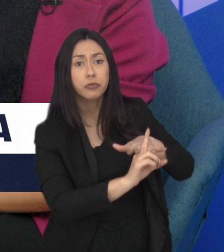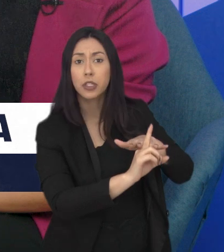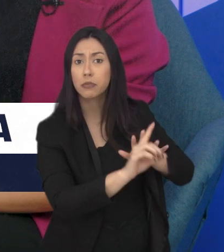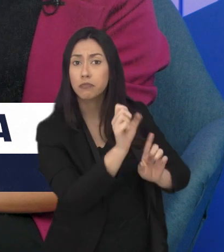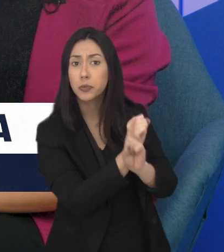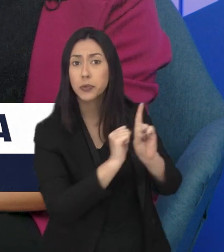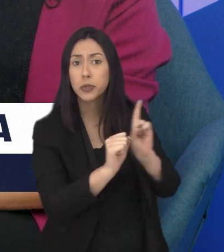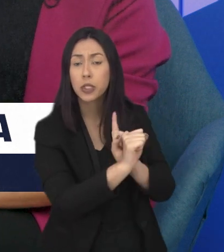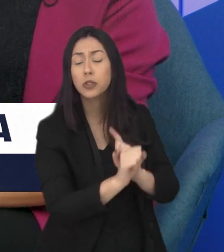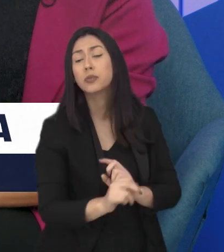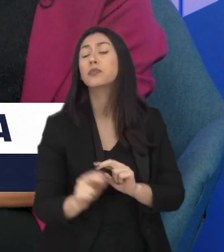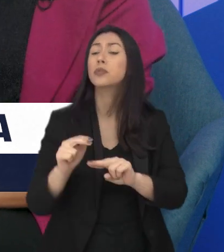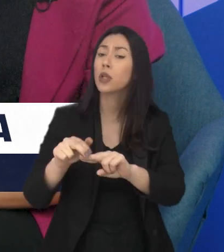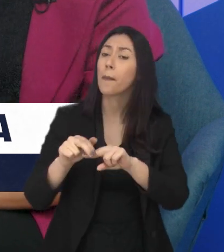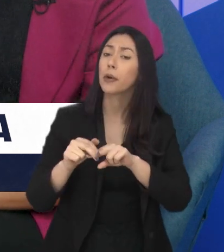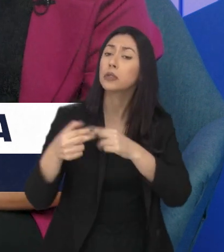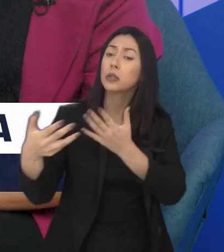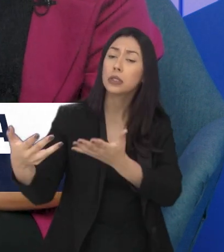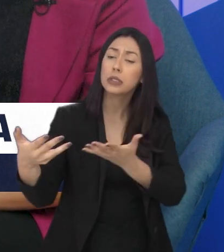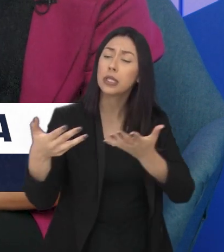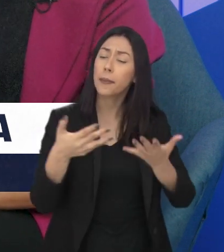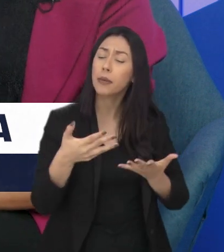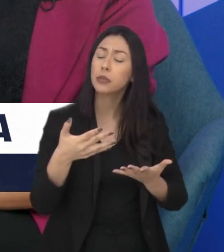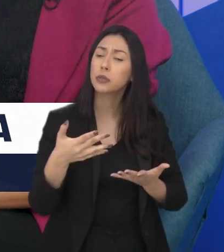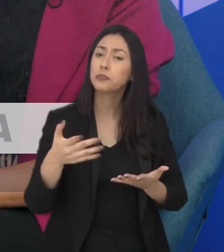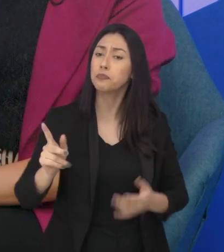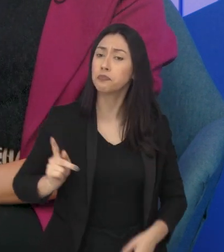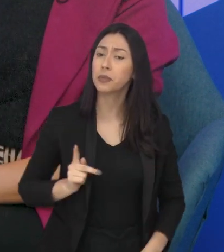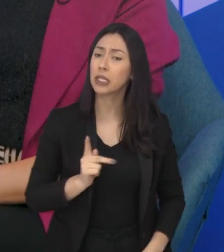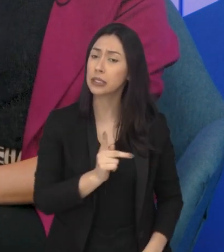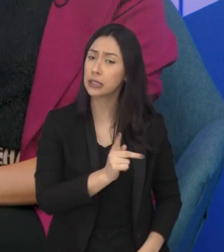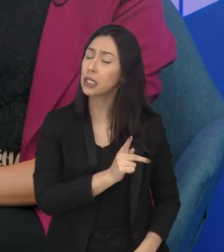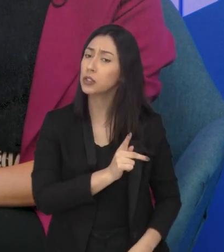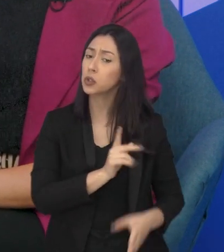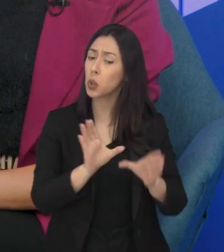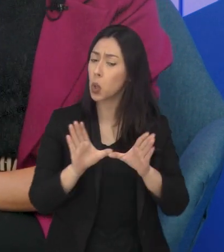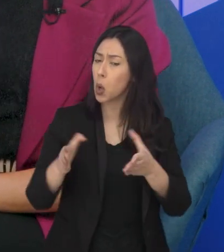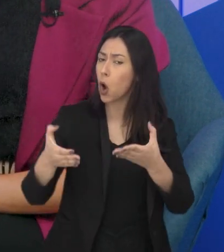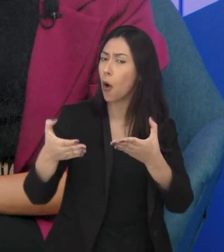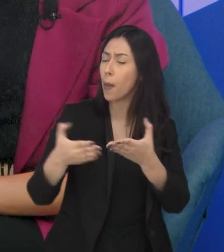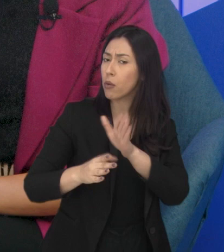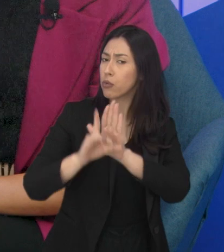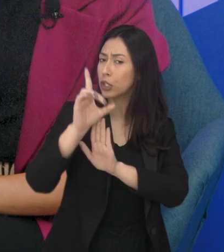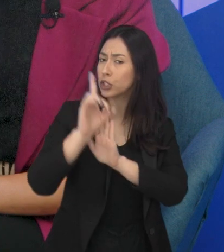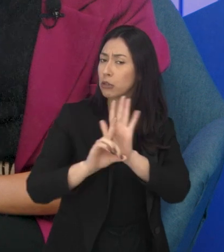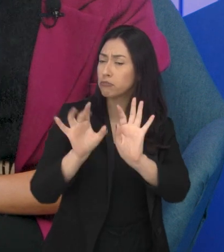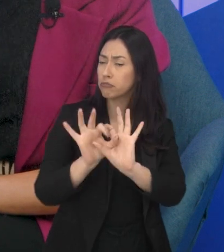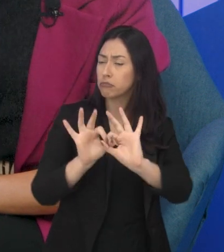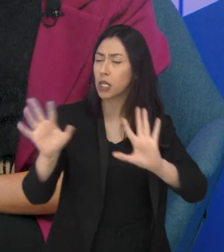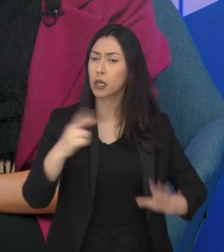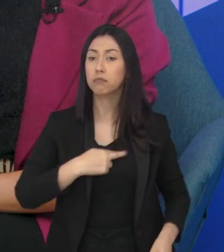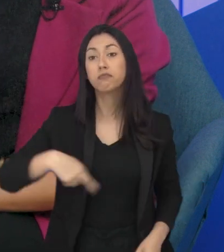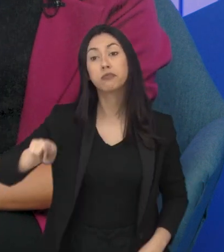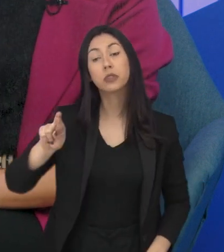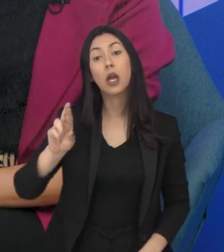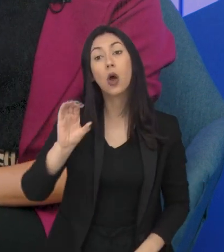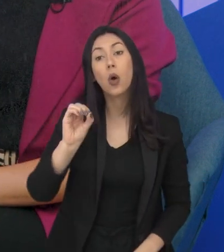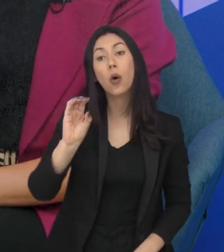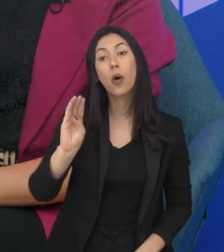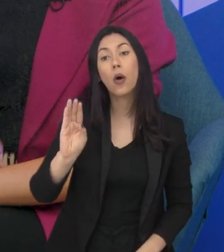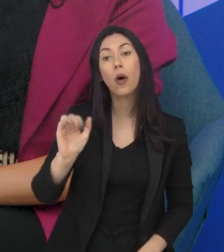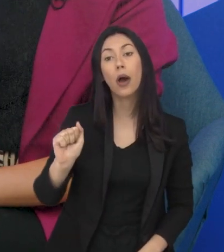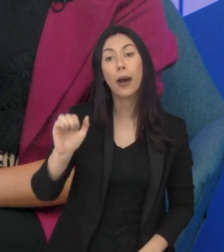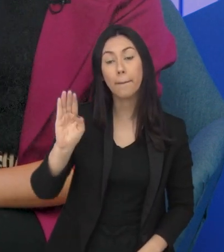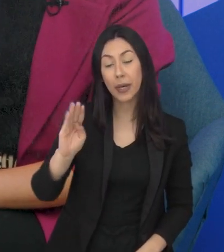isso, recebemos aqui no estúdio a presidente da Comissão de Direitos e Liberdade Religiosa da OAB de São José dos